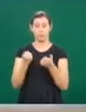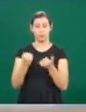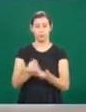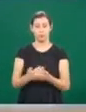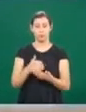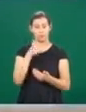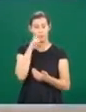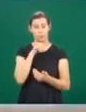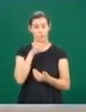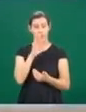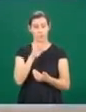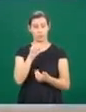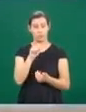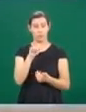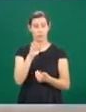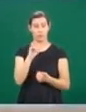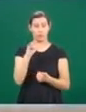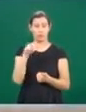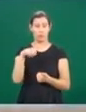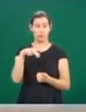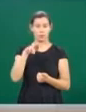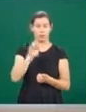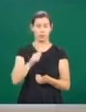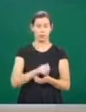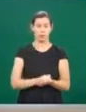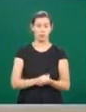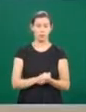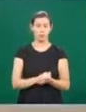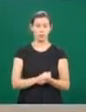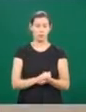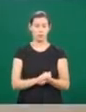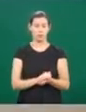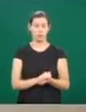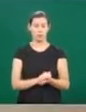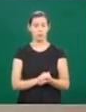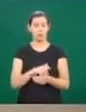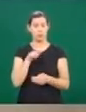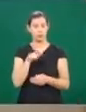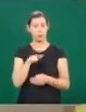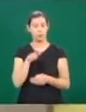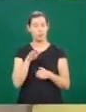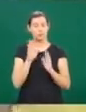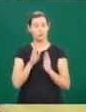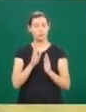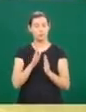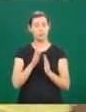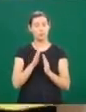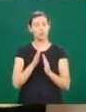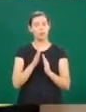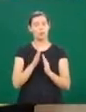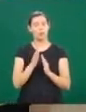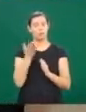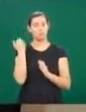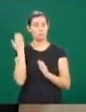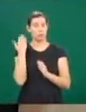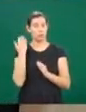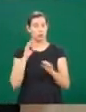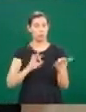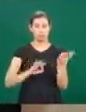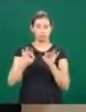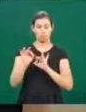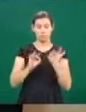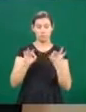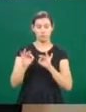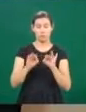acompanham. Quem vai dar os detalhes para a gente é a Tatiana Souza, que faz parte da comissão organizadora. Tatiana, você mesmo já participou da organização de